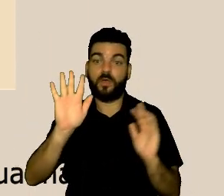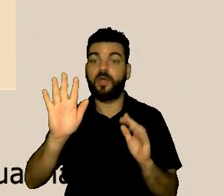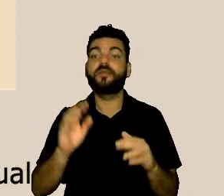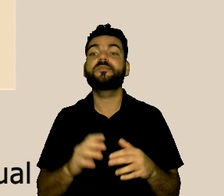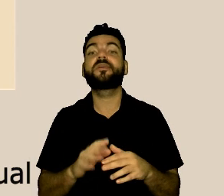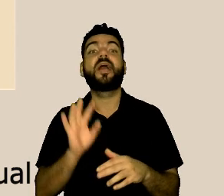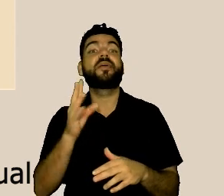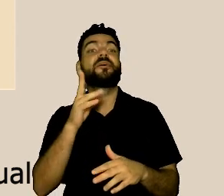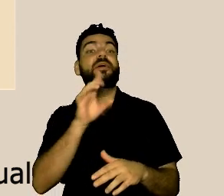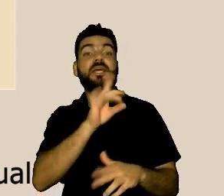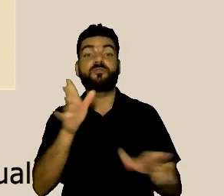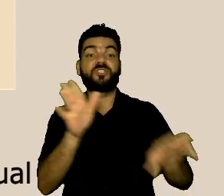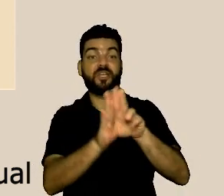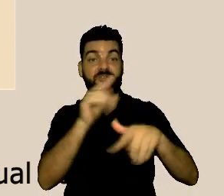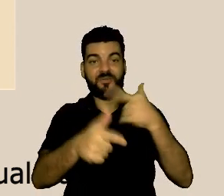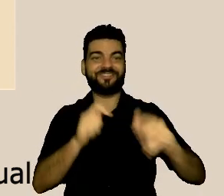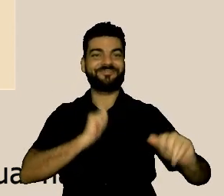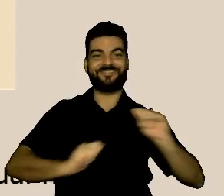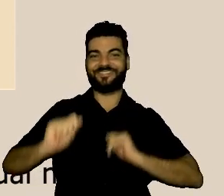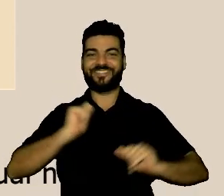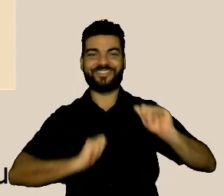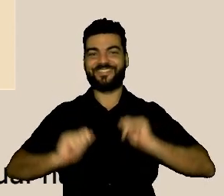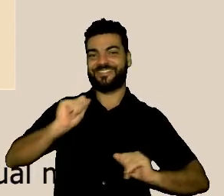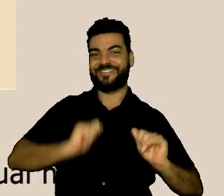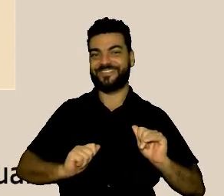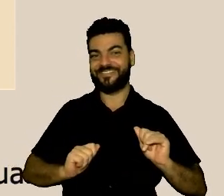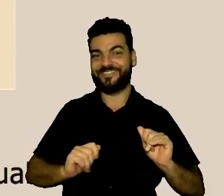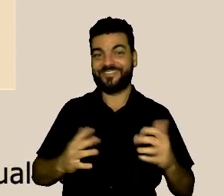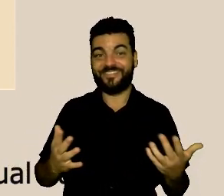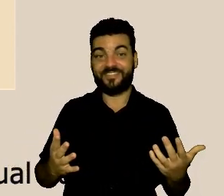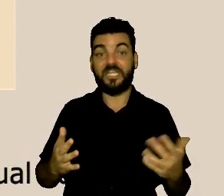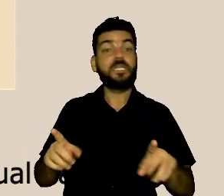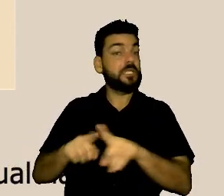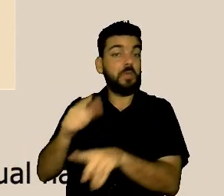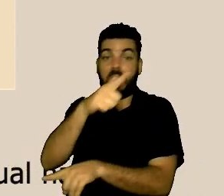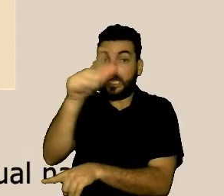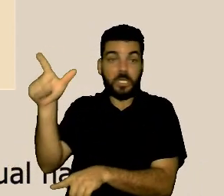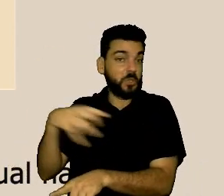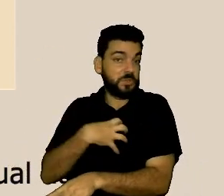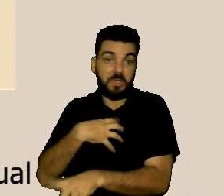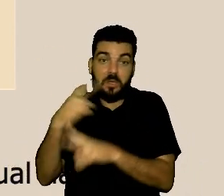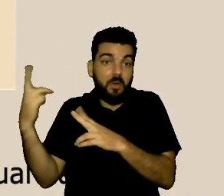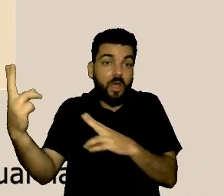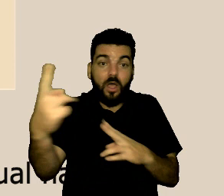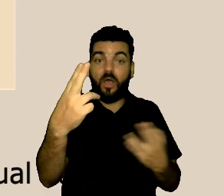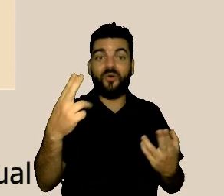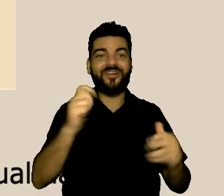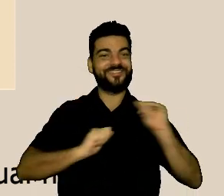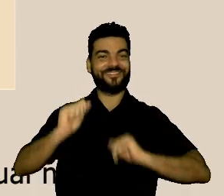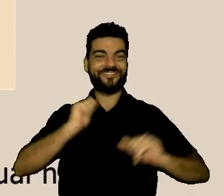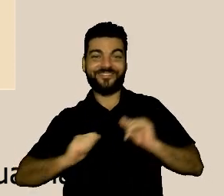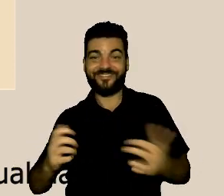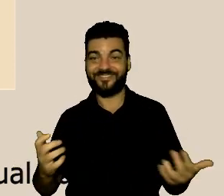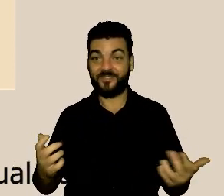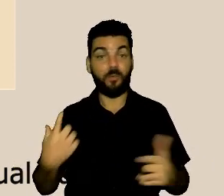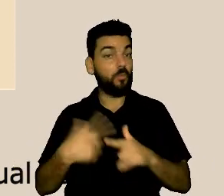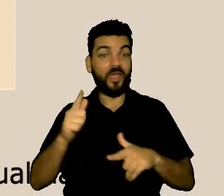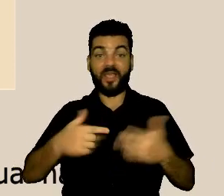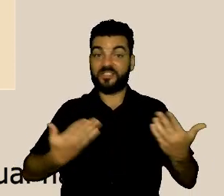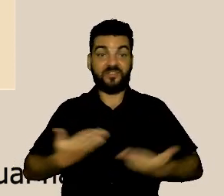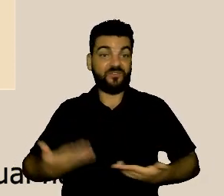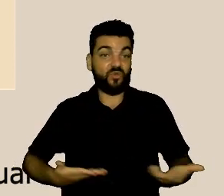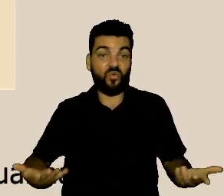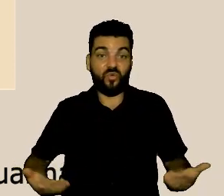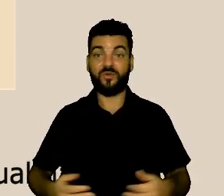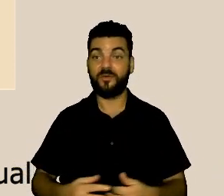expectativa do mesmo jeito que o outro tem uma expectativa nós também temos enquanto servidores e se